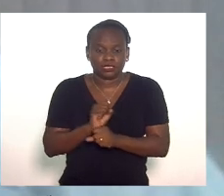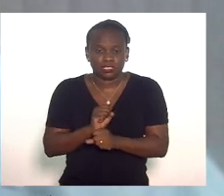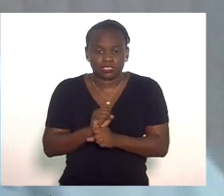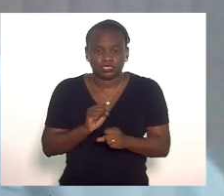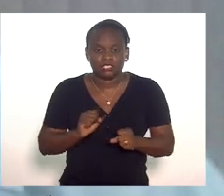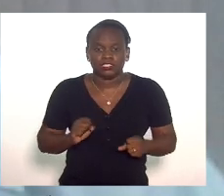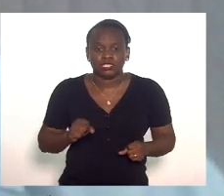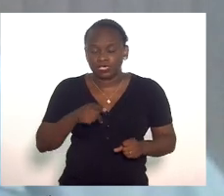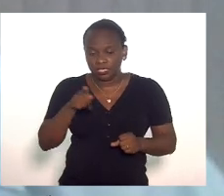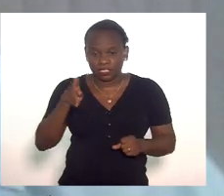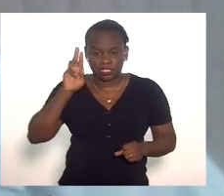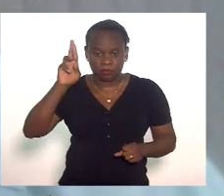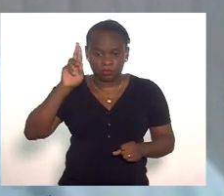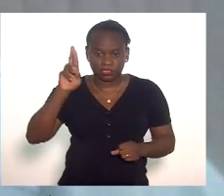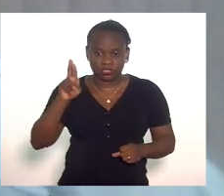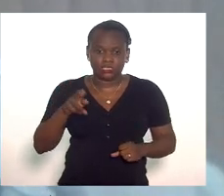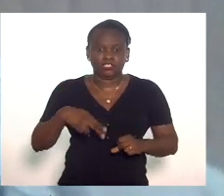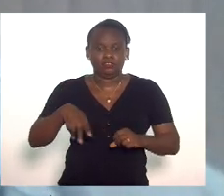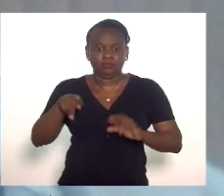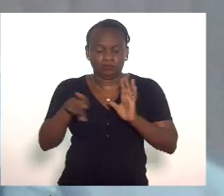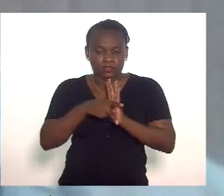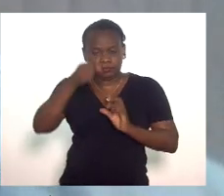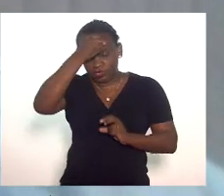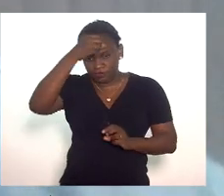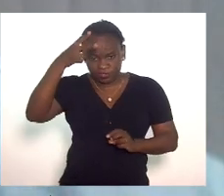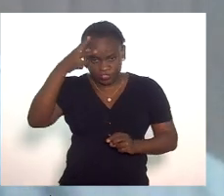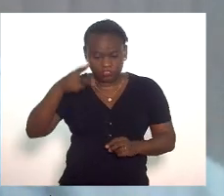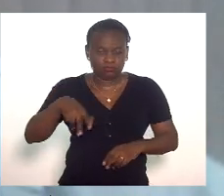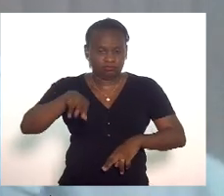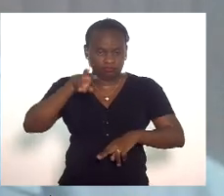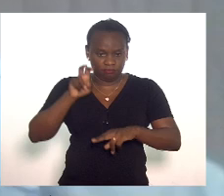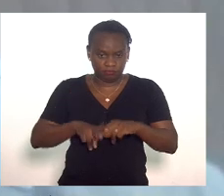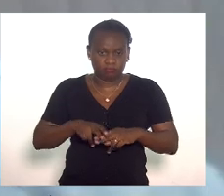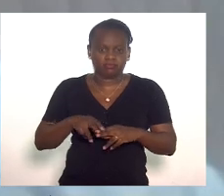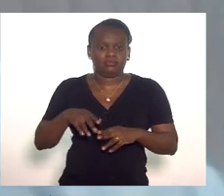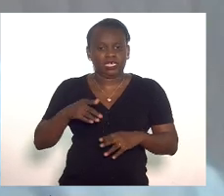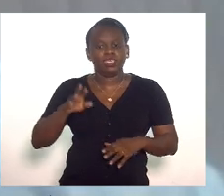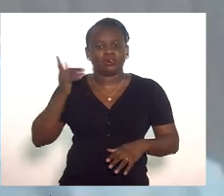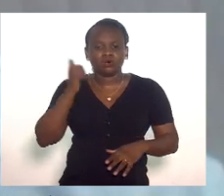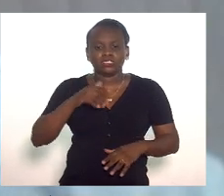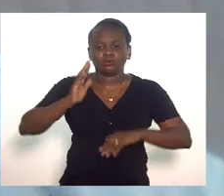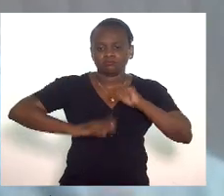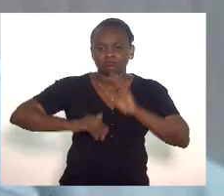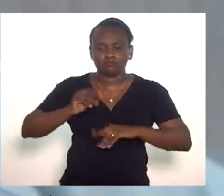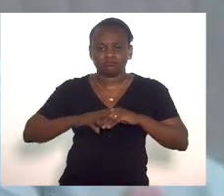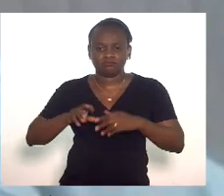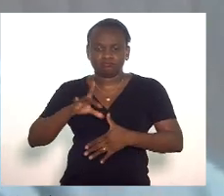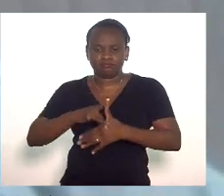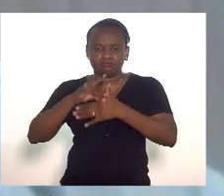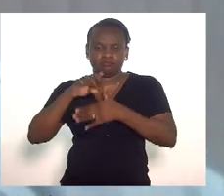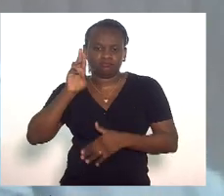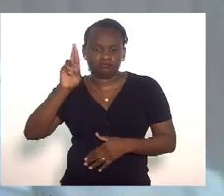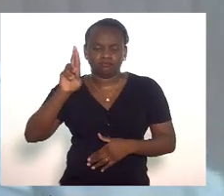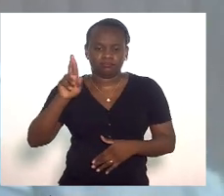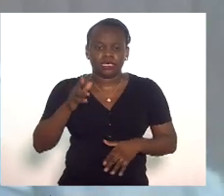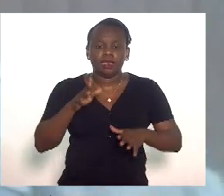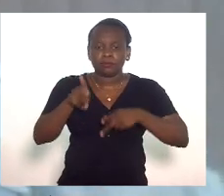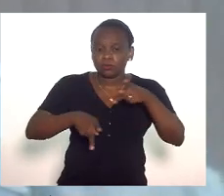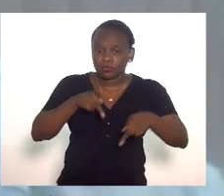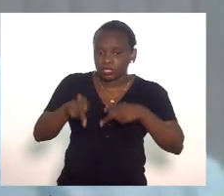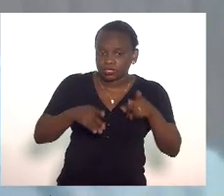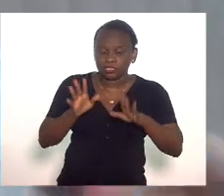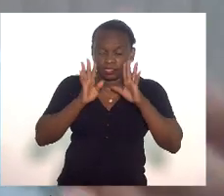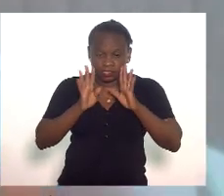ocupando o cargo de prefeito tenha capacidade da liderança a capacidade de ouvir a população